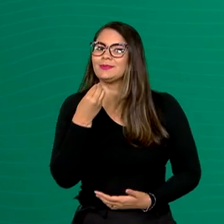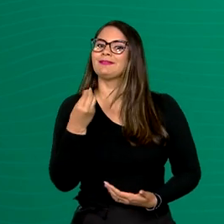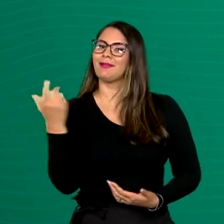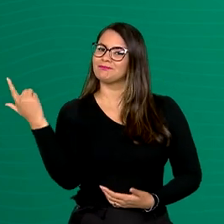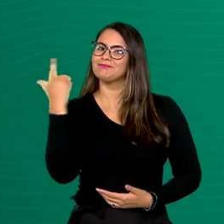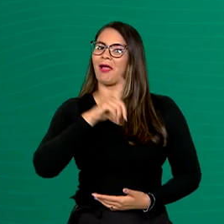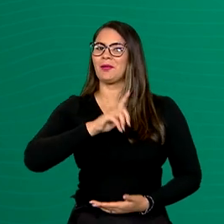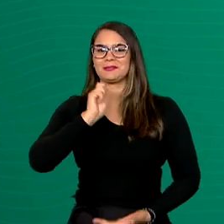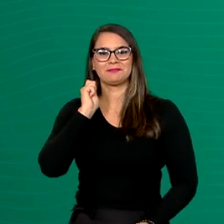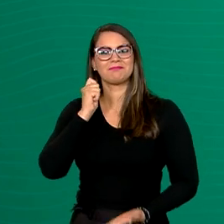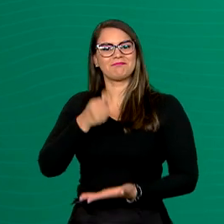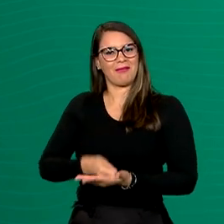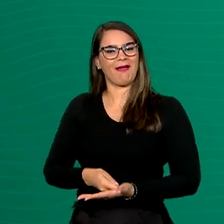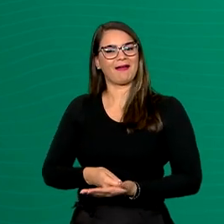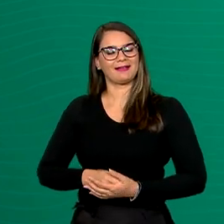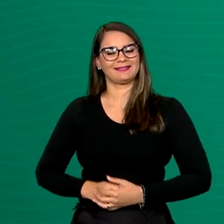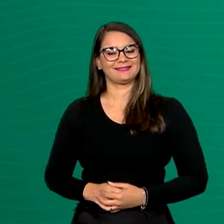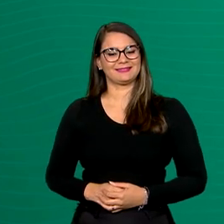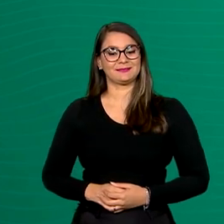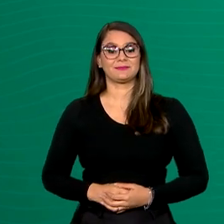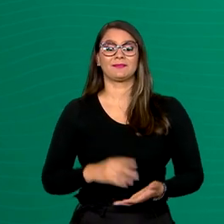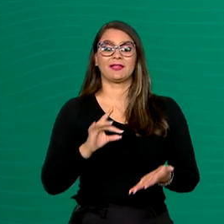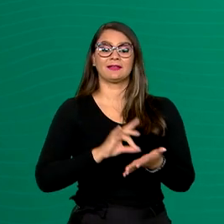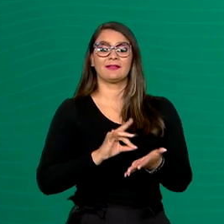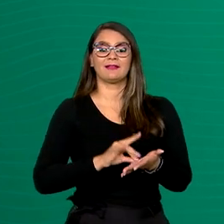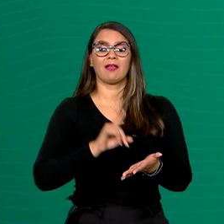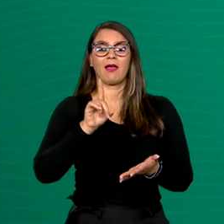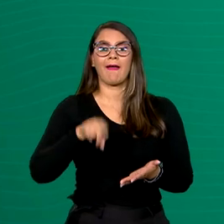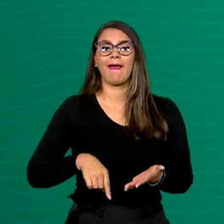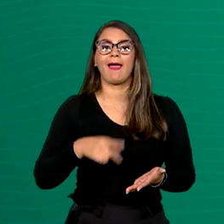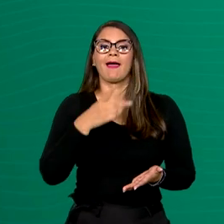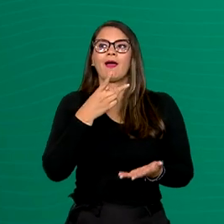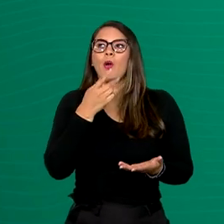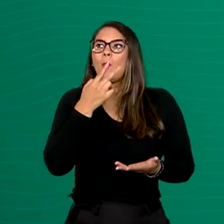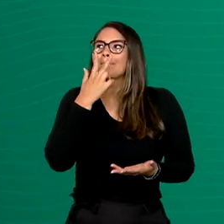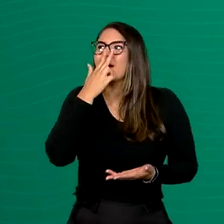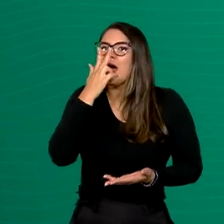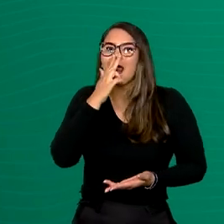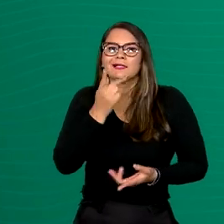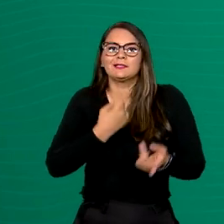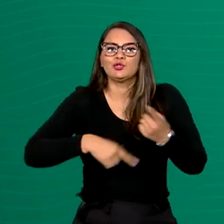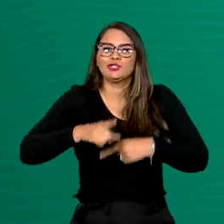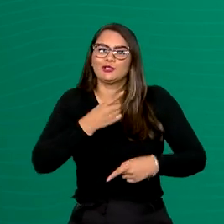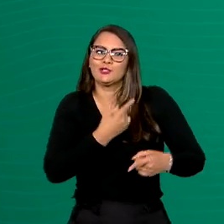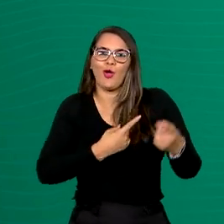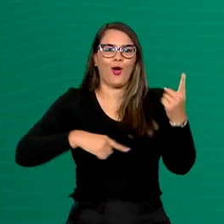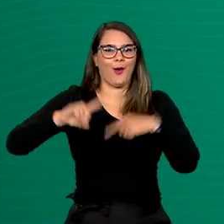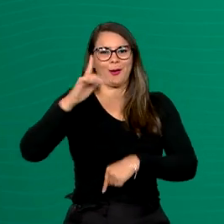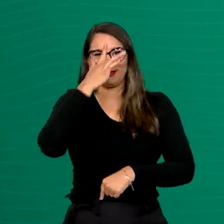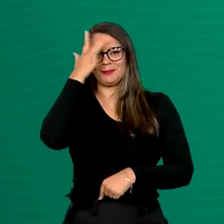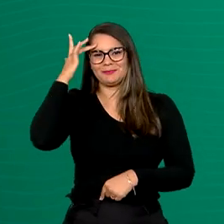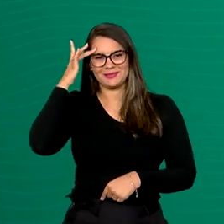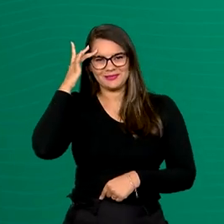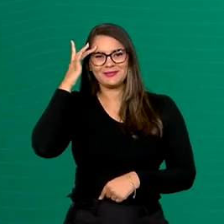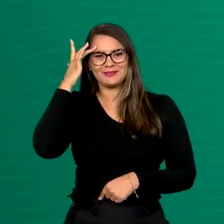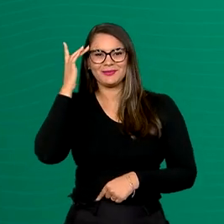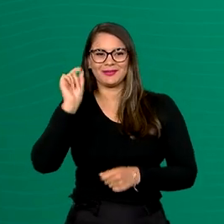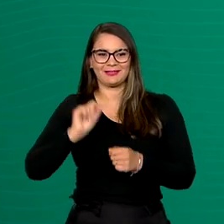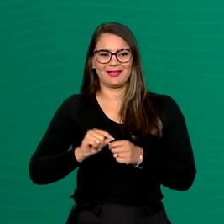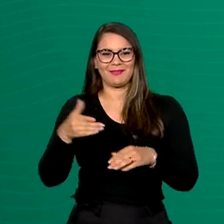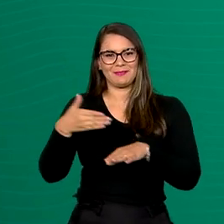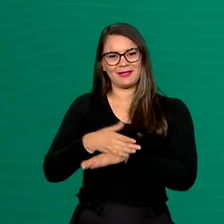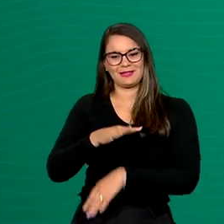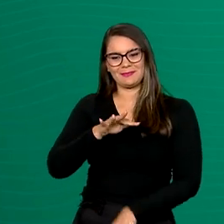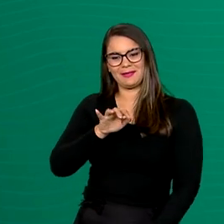as suas contas. Na verdade, é quase que um desenrola para as pessoas que estavam fazendo o FIES.